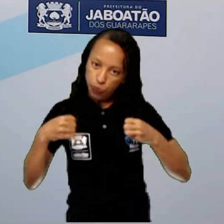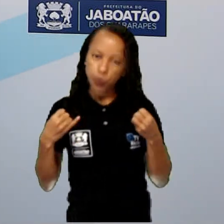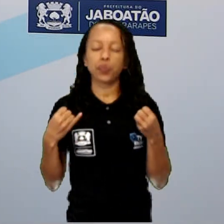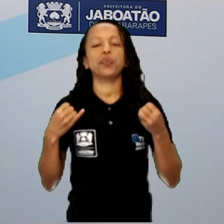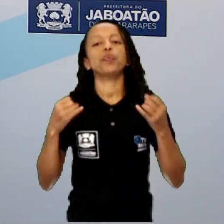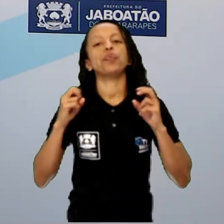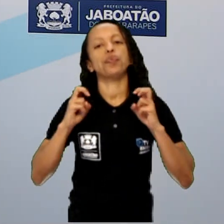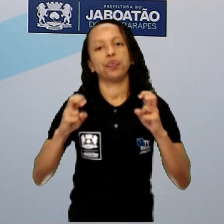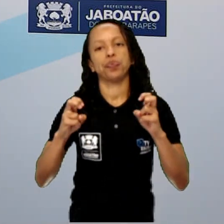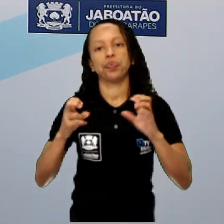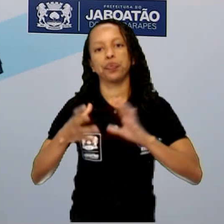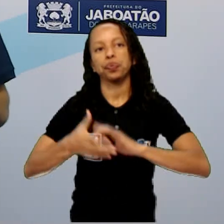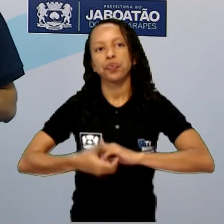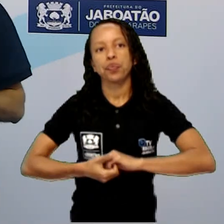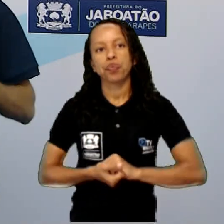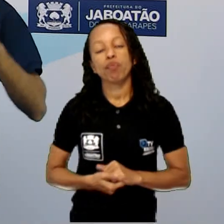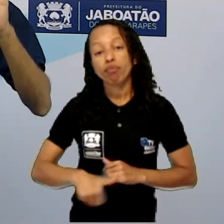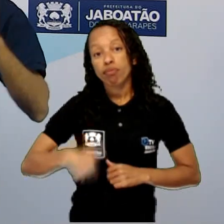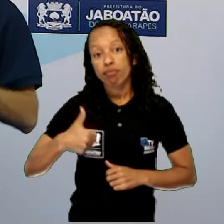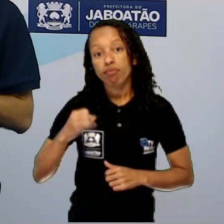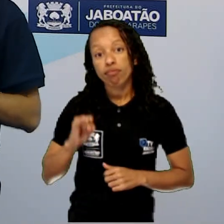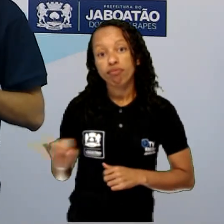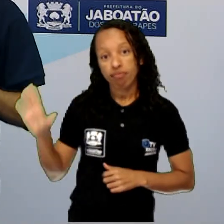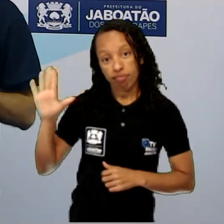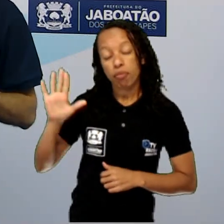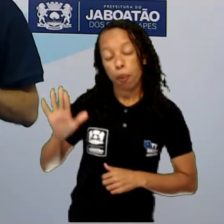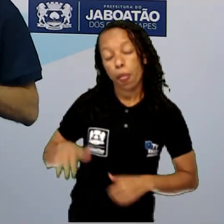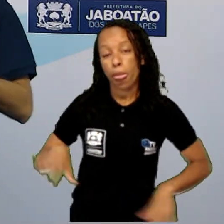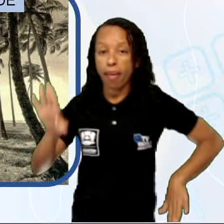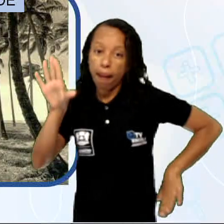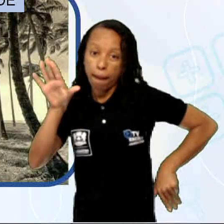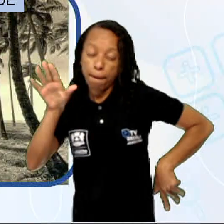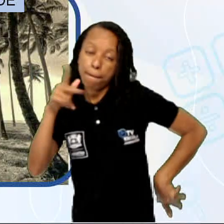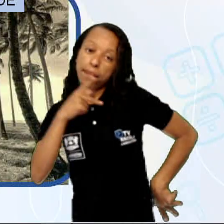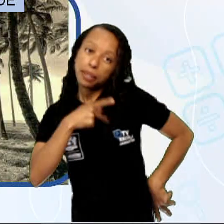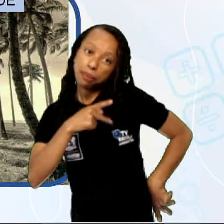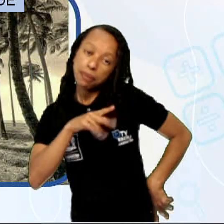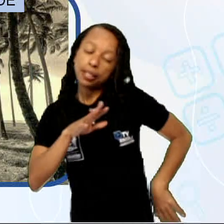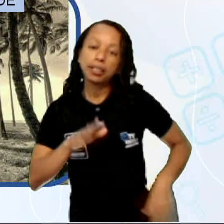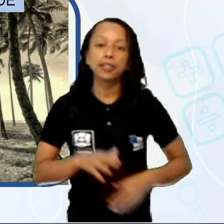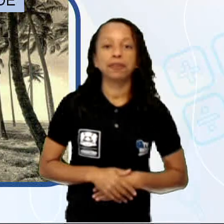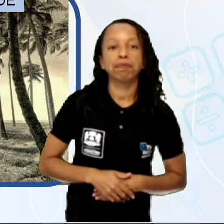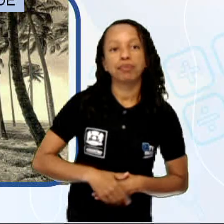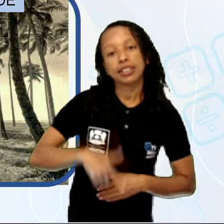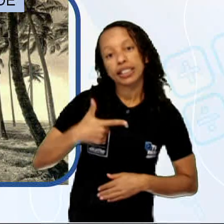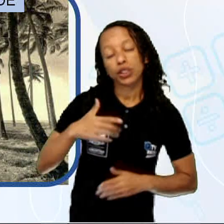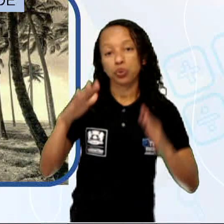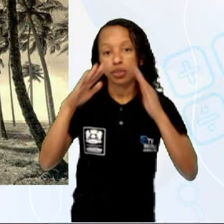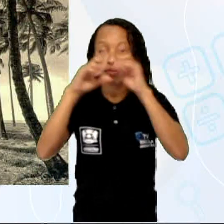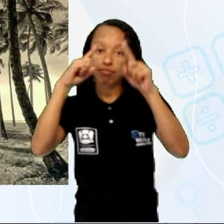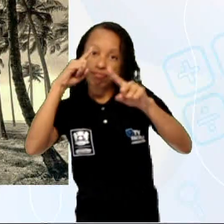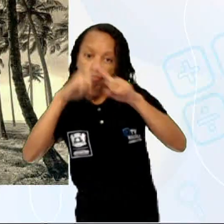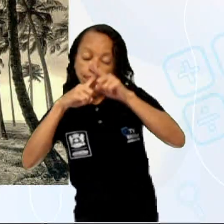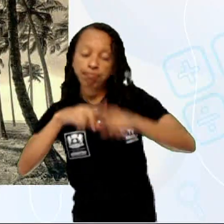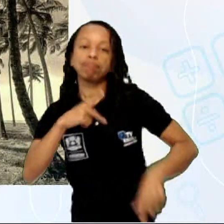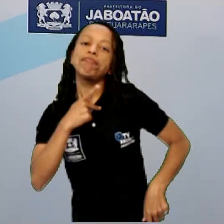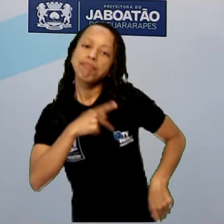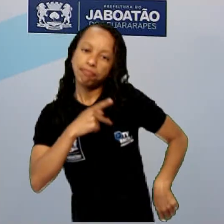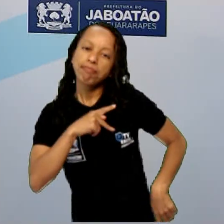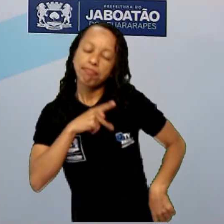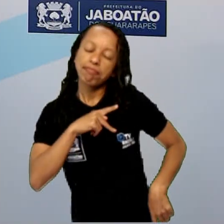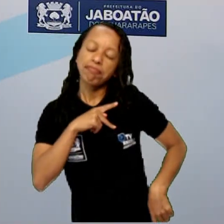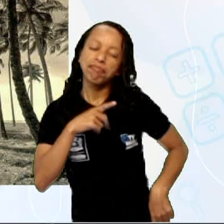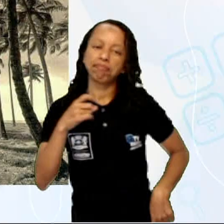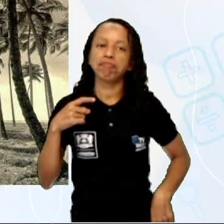E aí, a primeira imagem que vocês estão vendo é a Praia de Piedade e a segunda imagem é a Igreja de Piedade. Tá vendo aqui, ó?